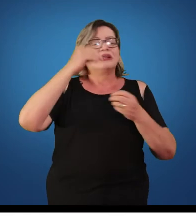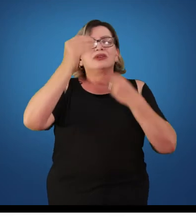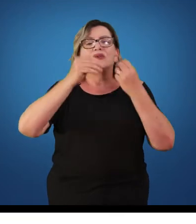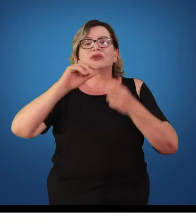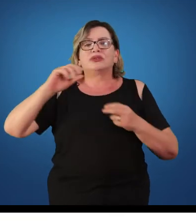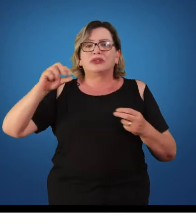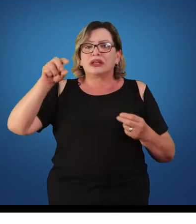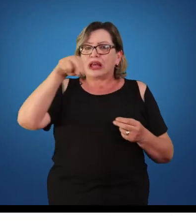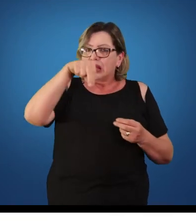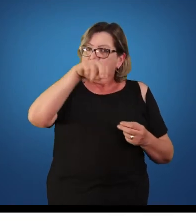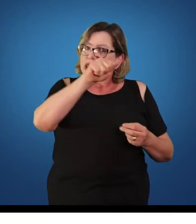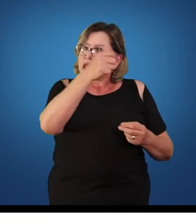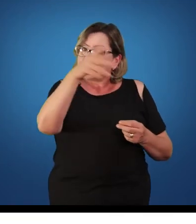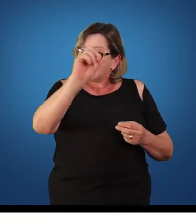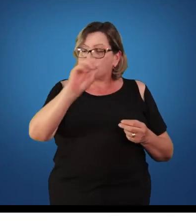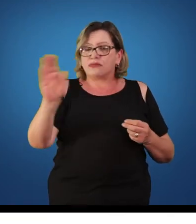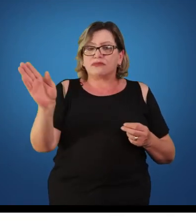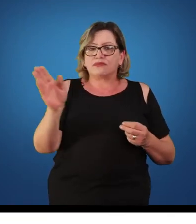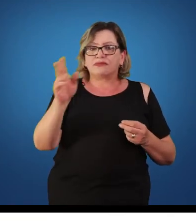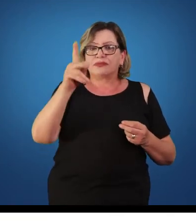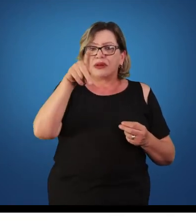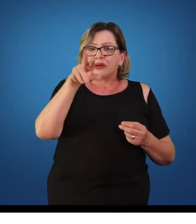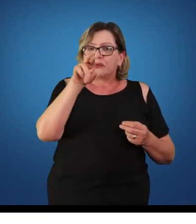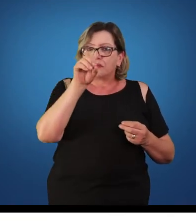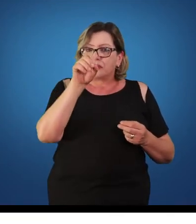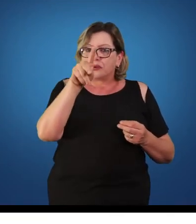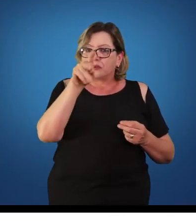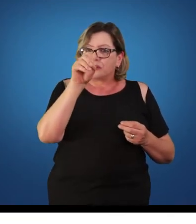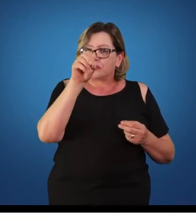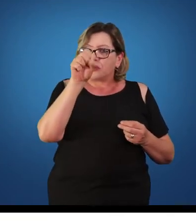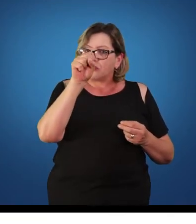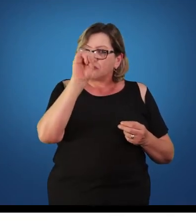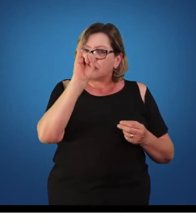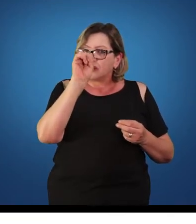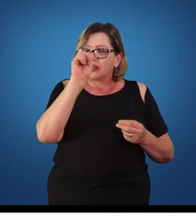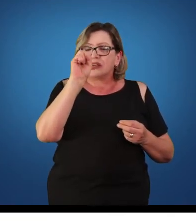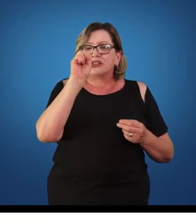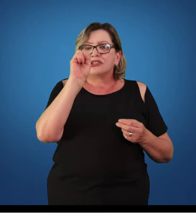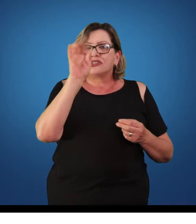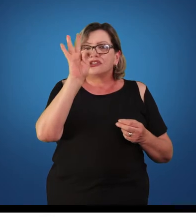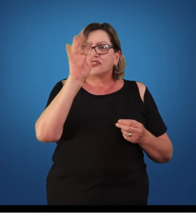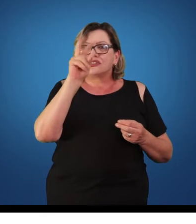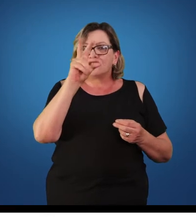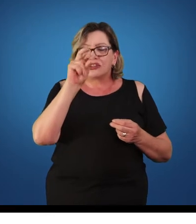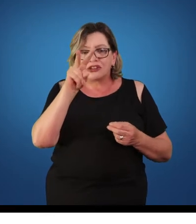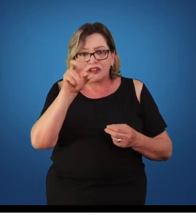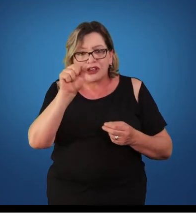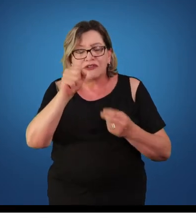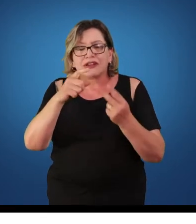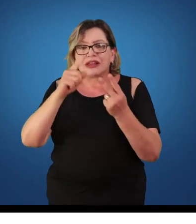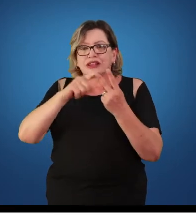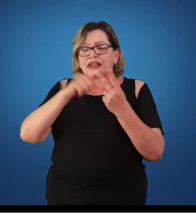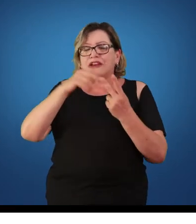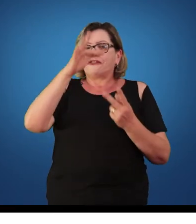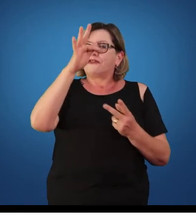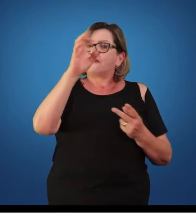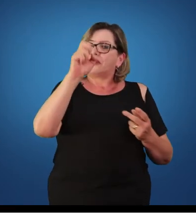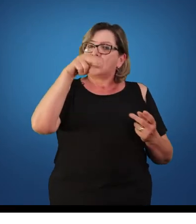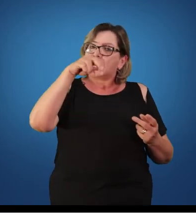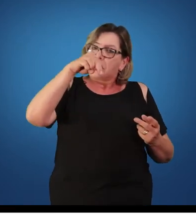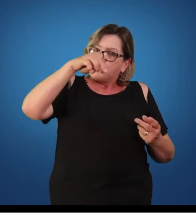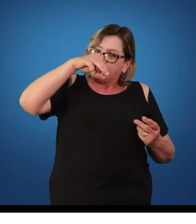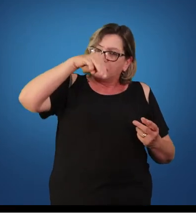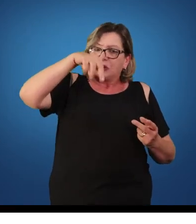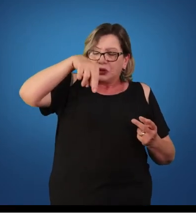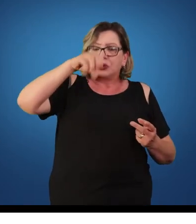como não propositivas são fenomenológica, sociológica e cultural. Então, o que